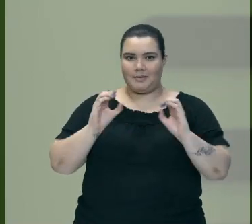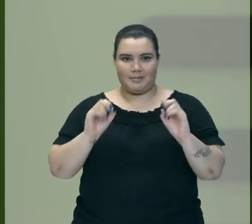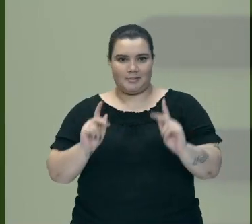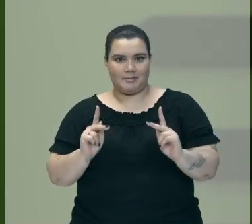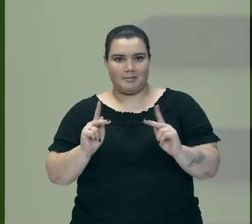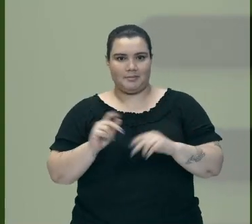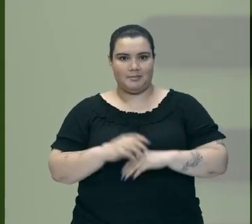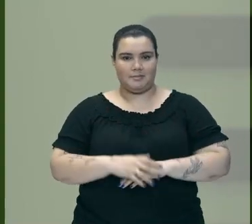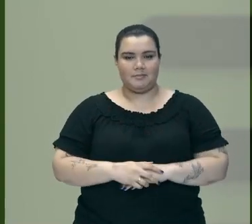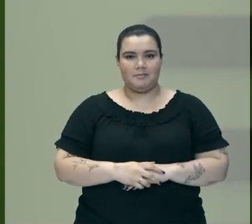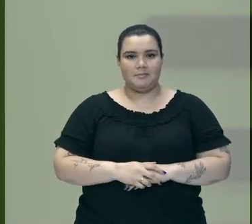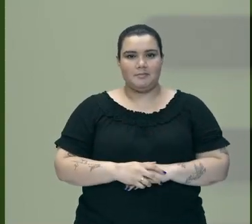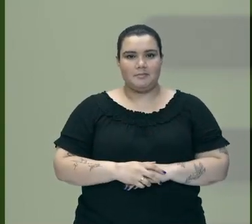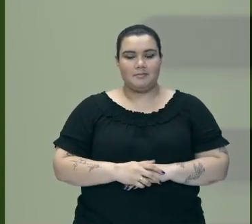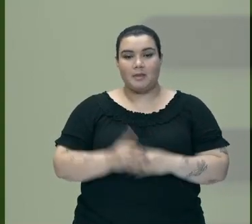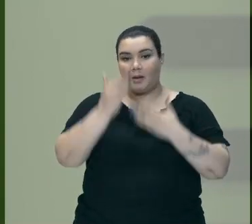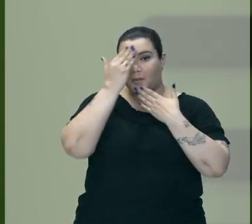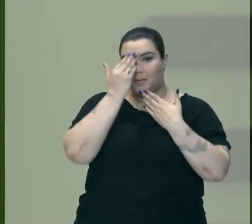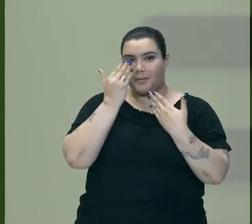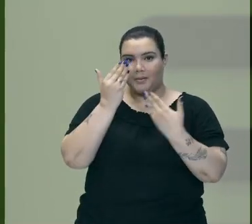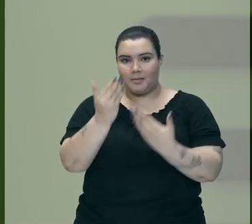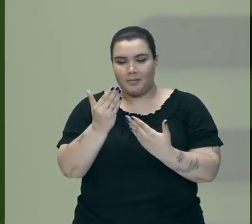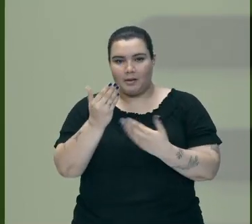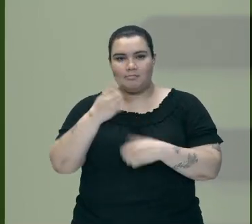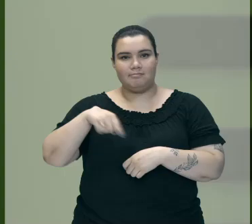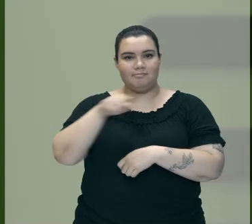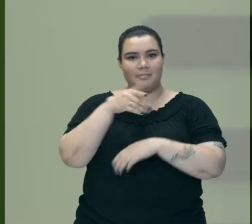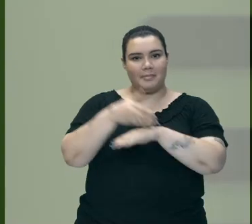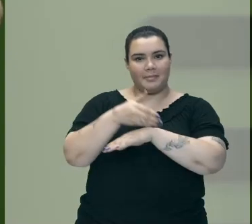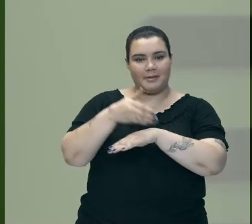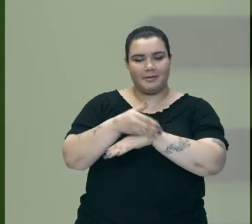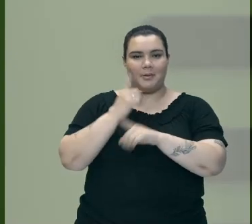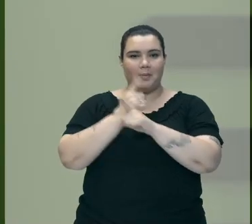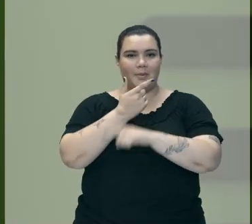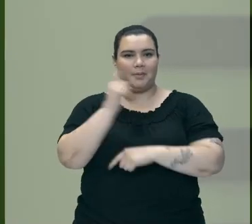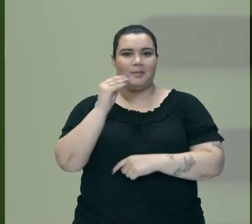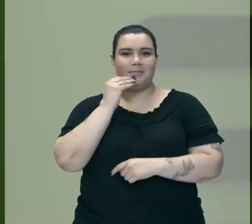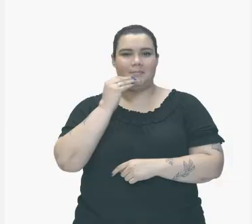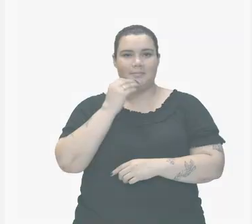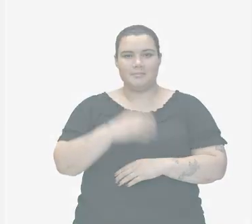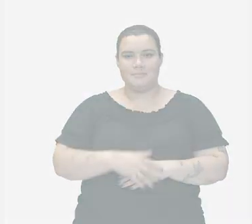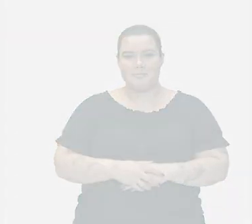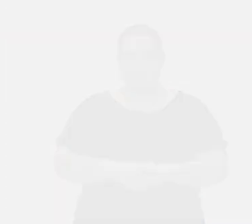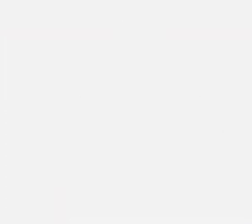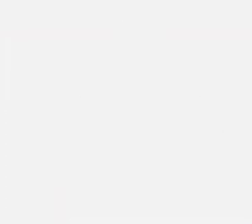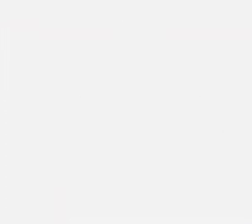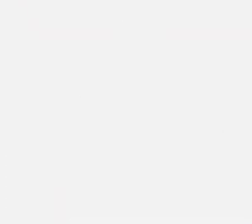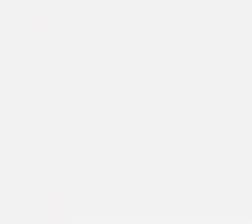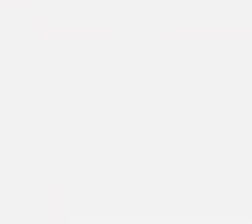Então Muito Obrigado Pela Sua Presença E Até Próxima